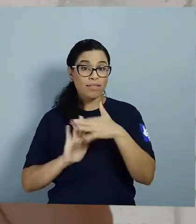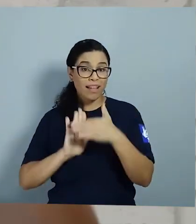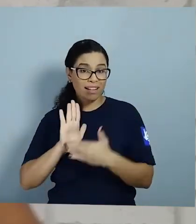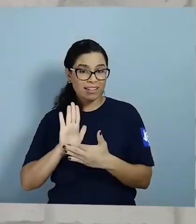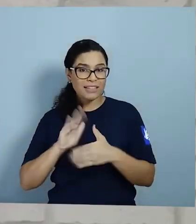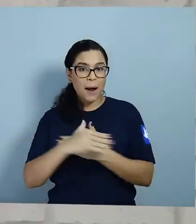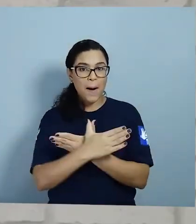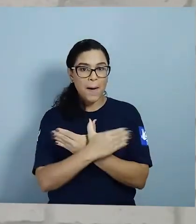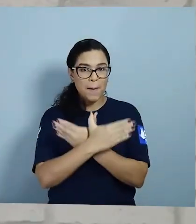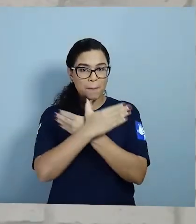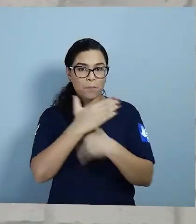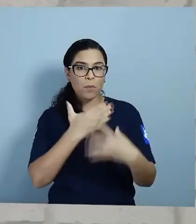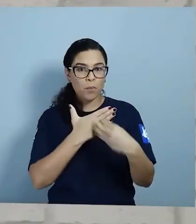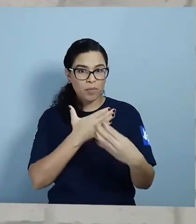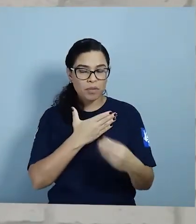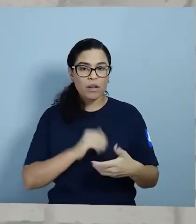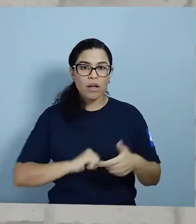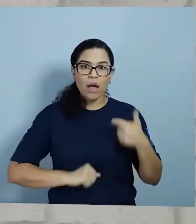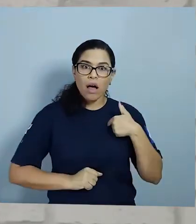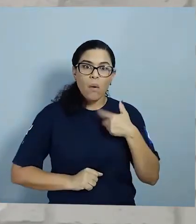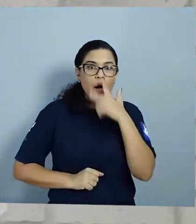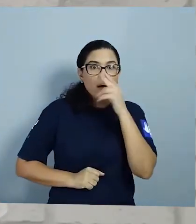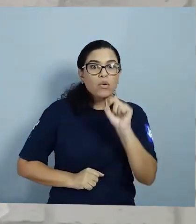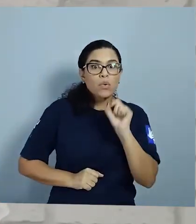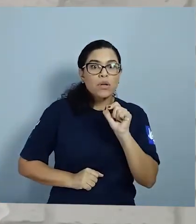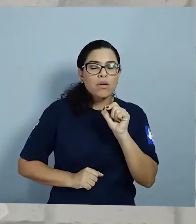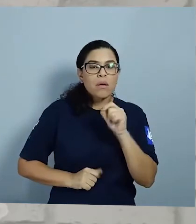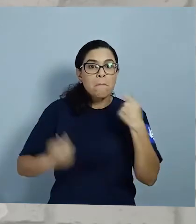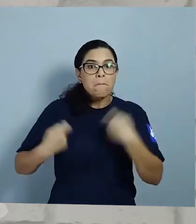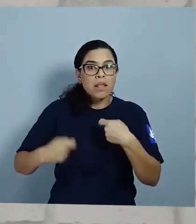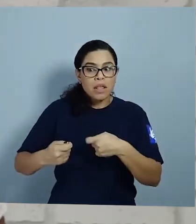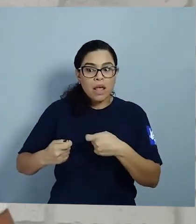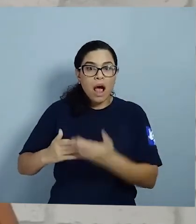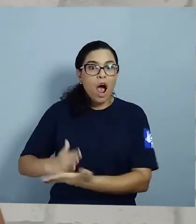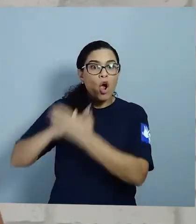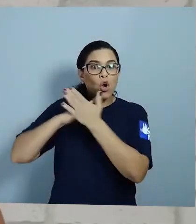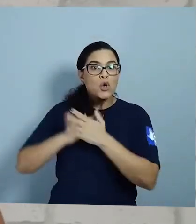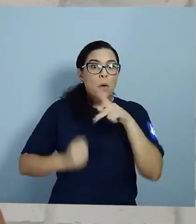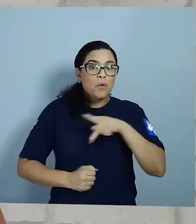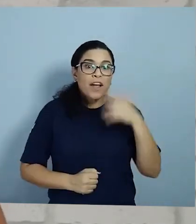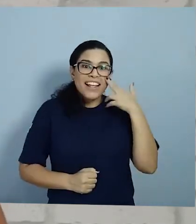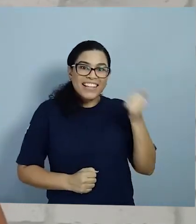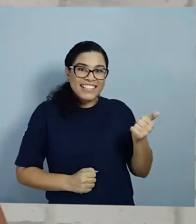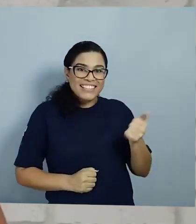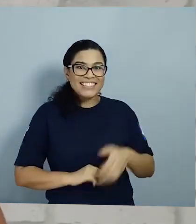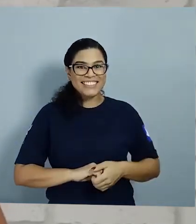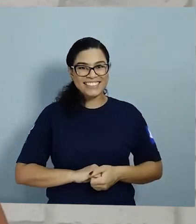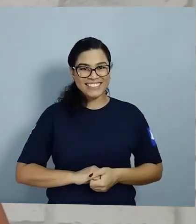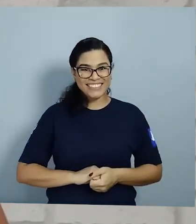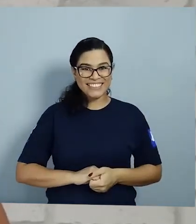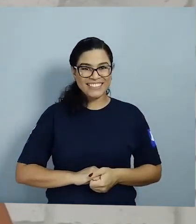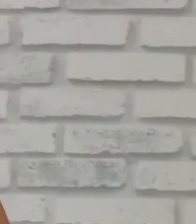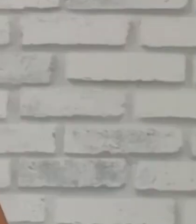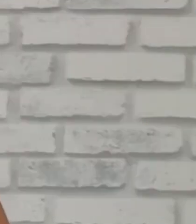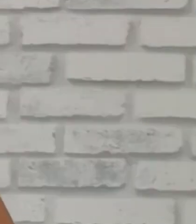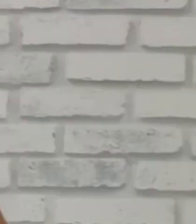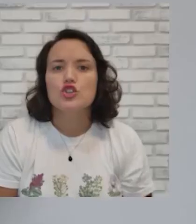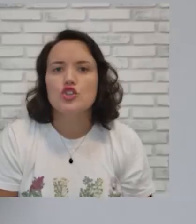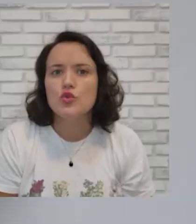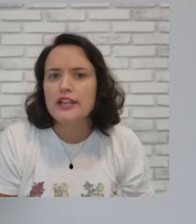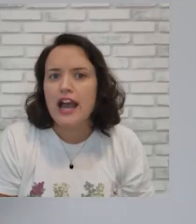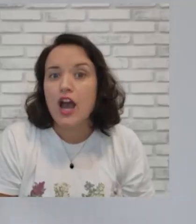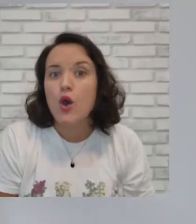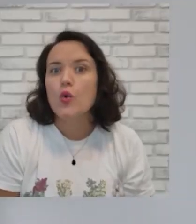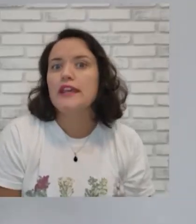o segundo bichinho que apareceu na nossa lista As mariposas Ai, eu acho que vou precisar de ajuda da professora Emily de novo